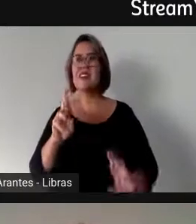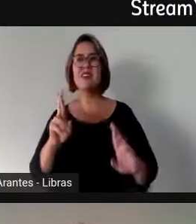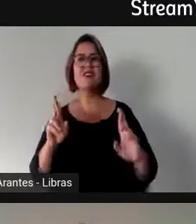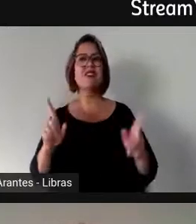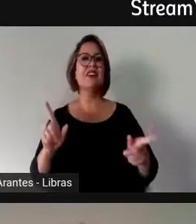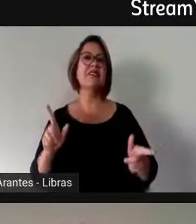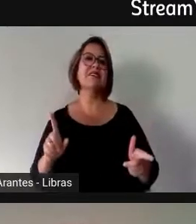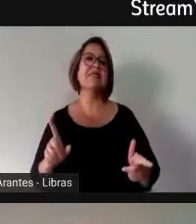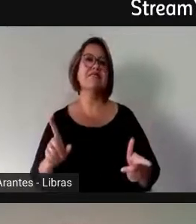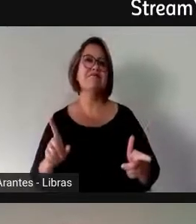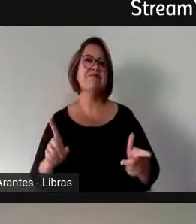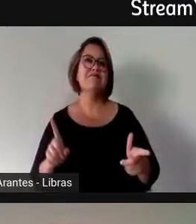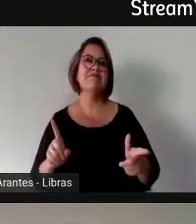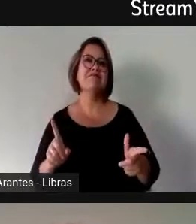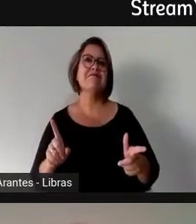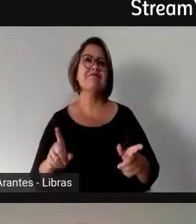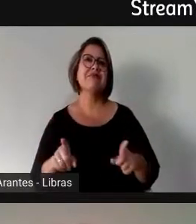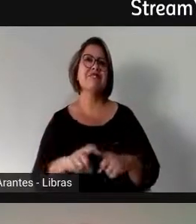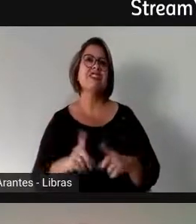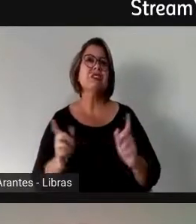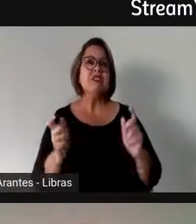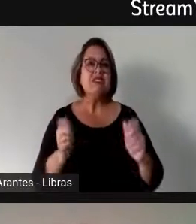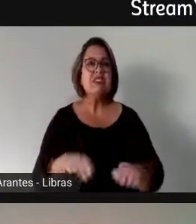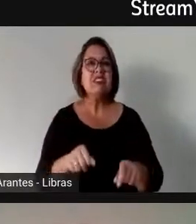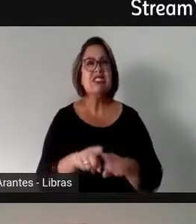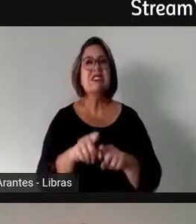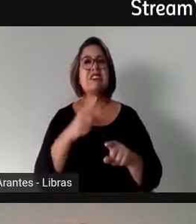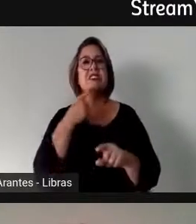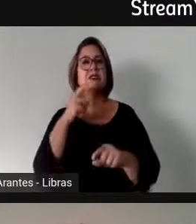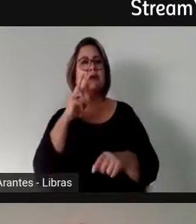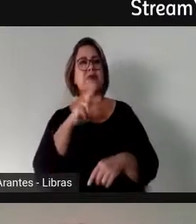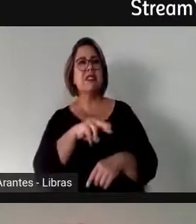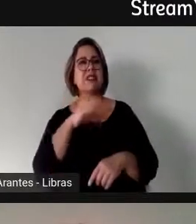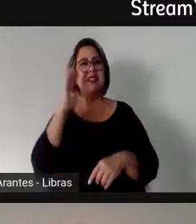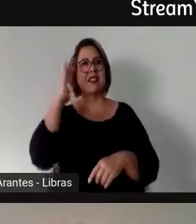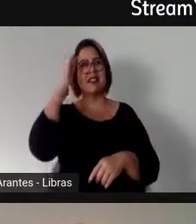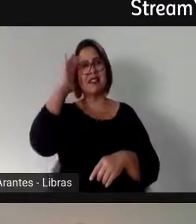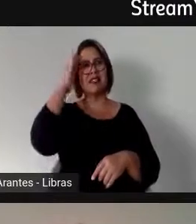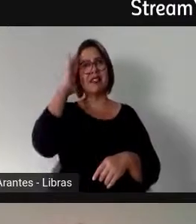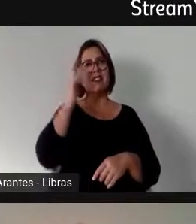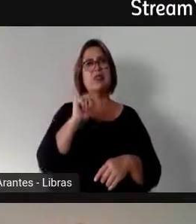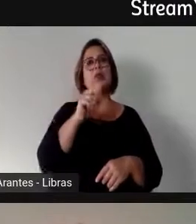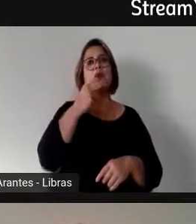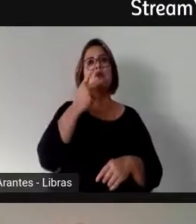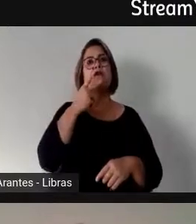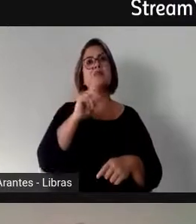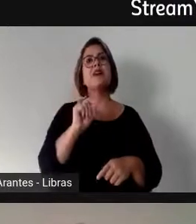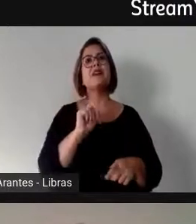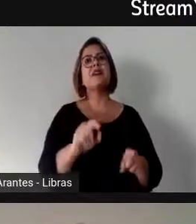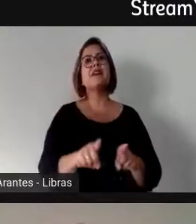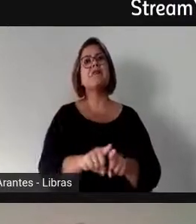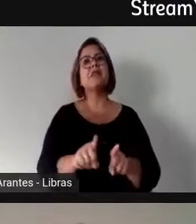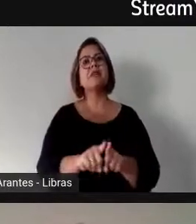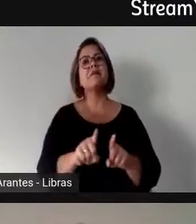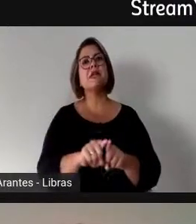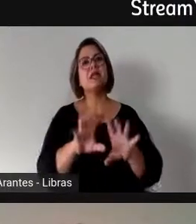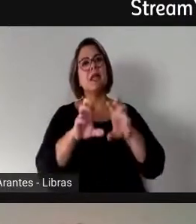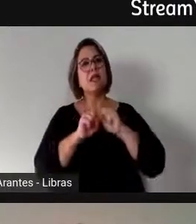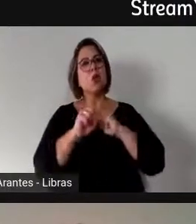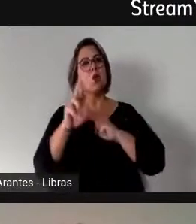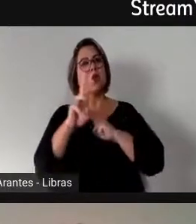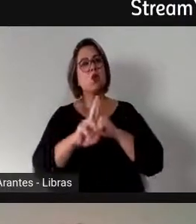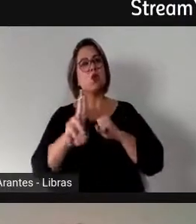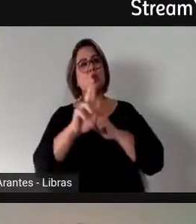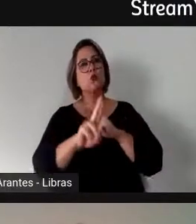as possibilidades de que se leia, e não só se leia, mas também se aplique o